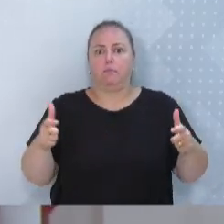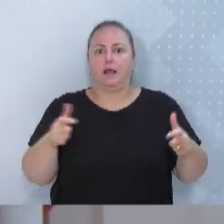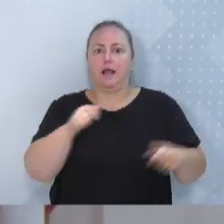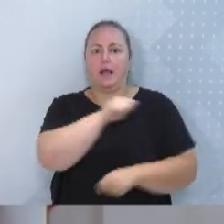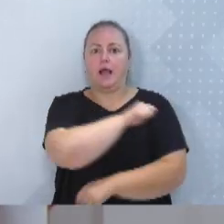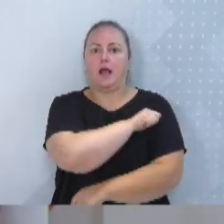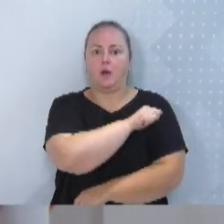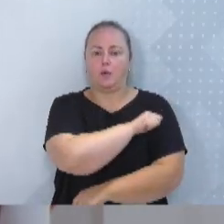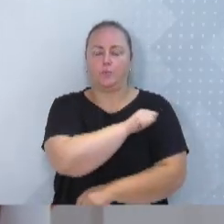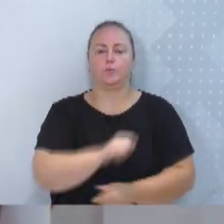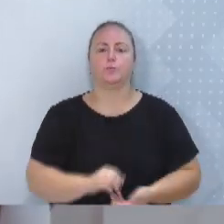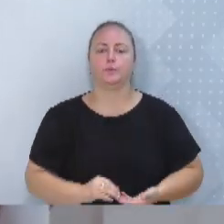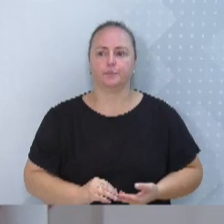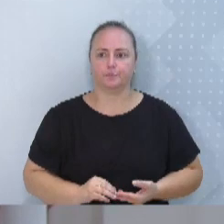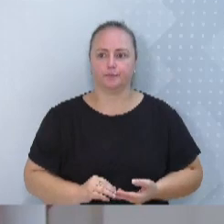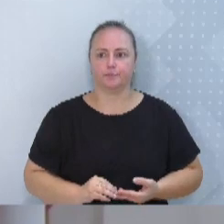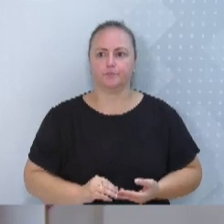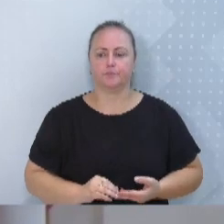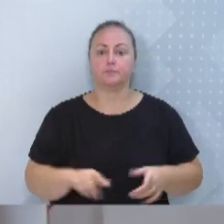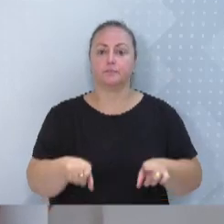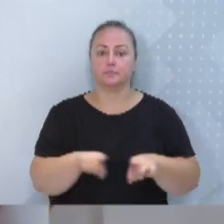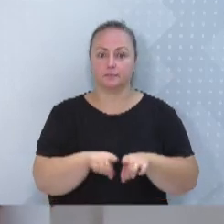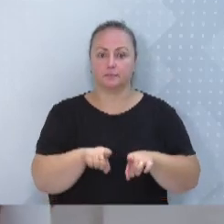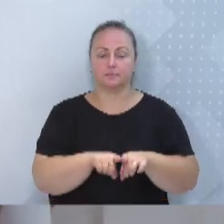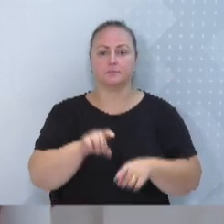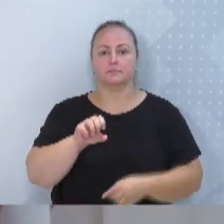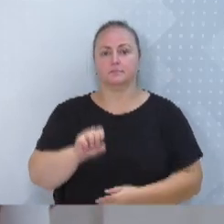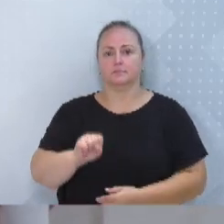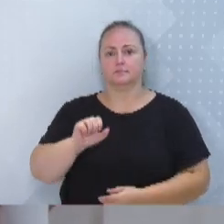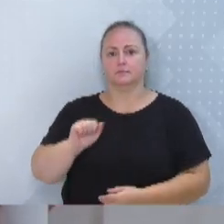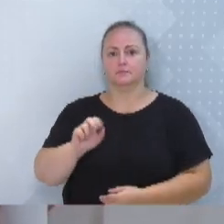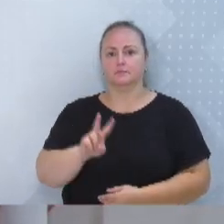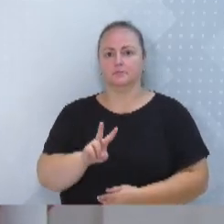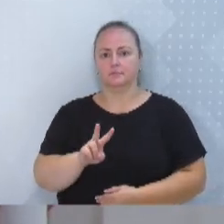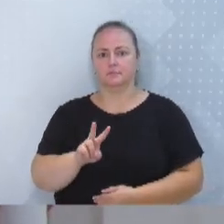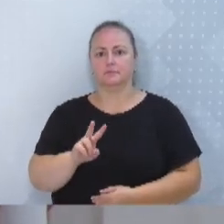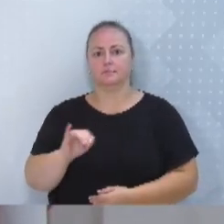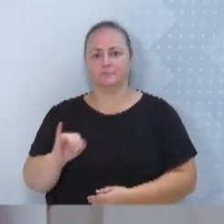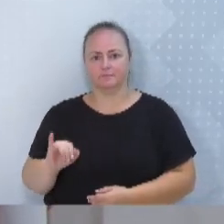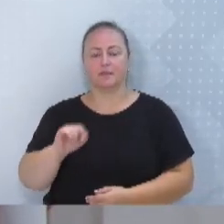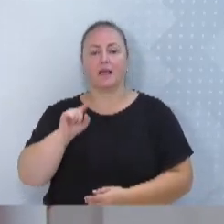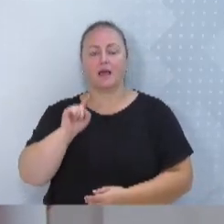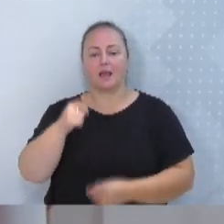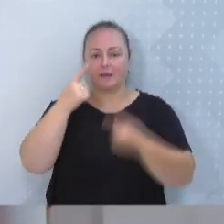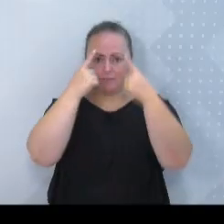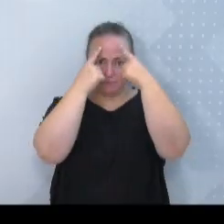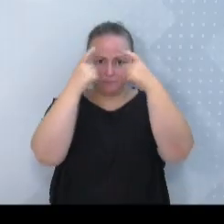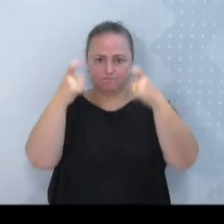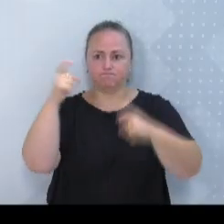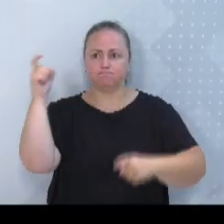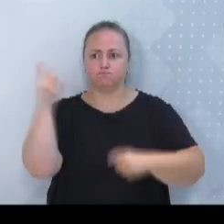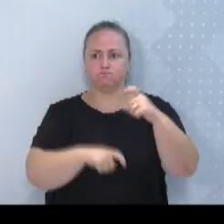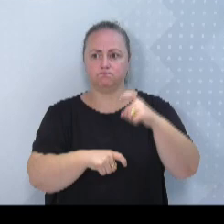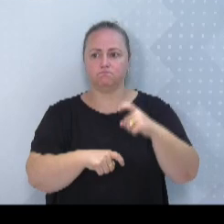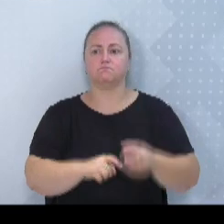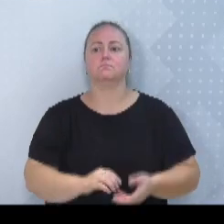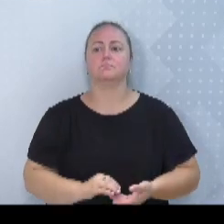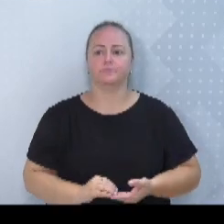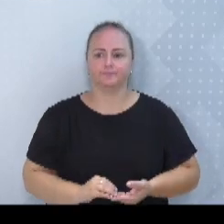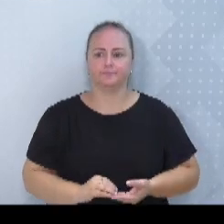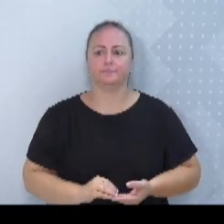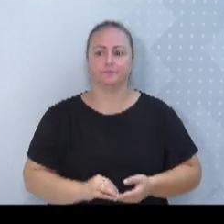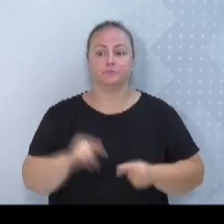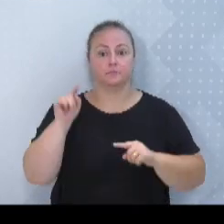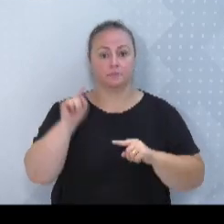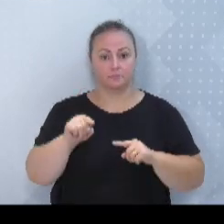Realizamos também a visita no SAVES, no Serviço de Atendimento a Vítimas de Violência Sexual, no espaço do Rosiane Machado, onde fomos